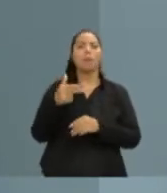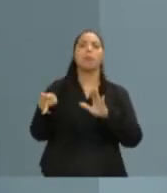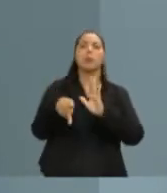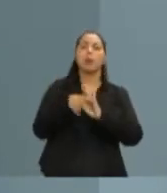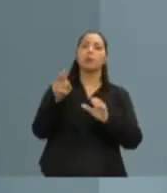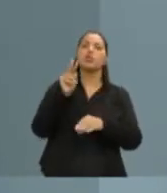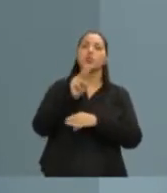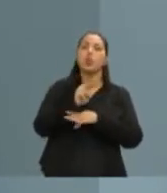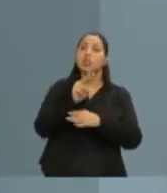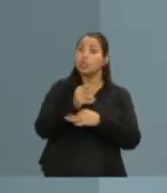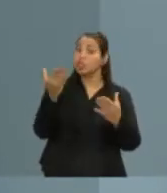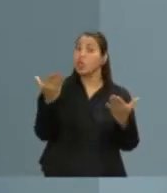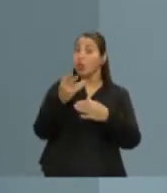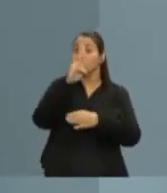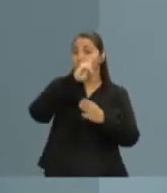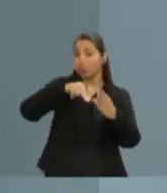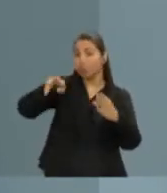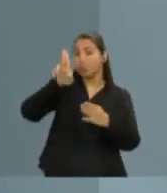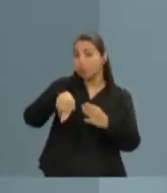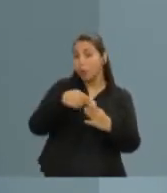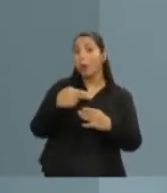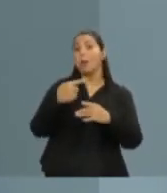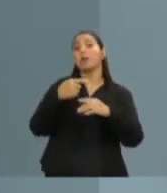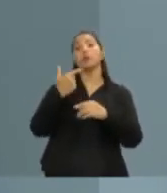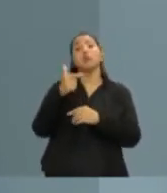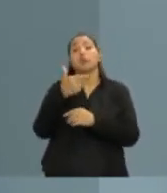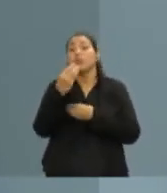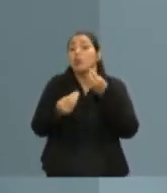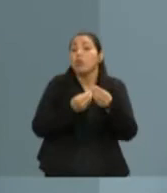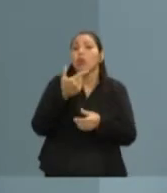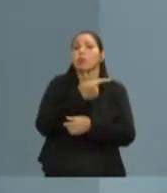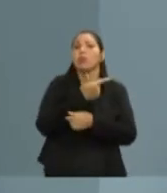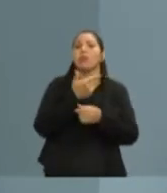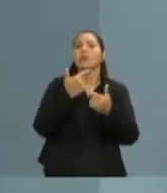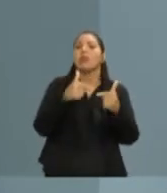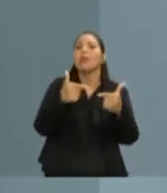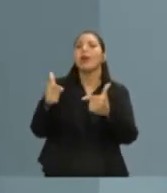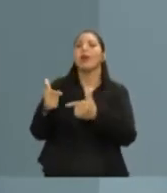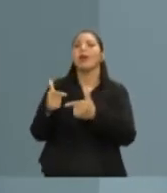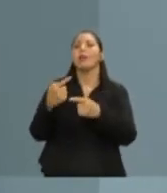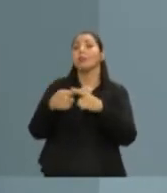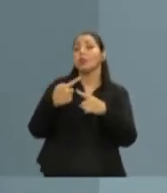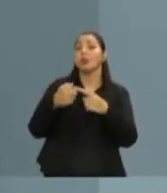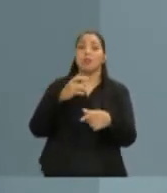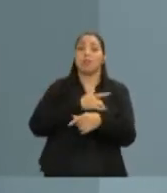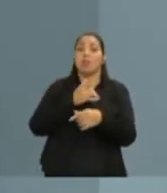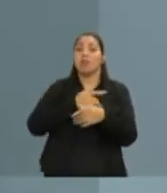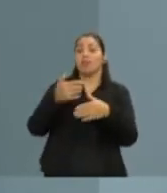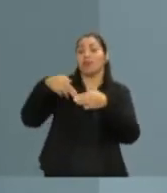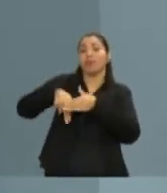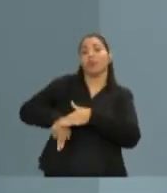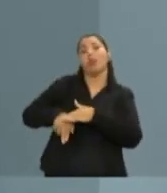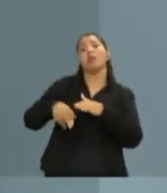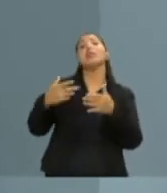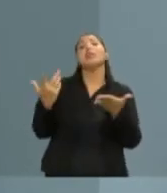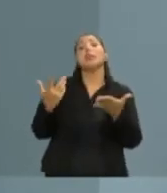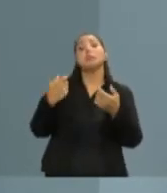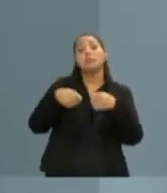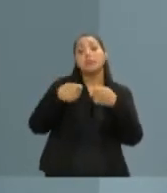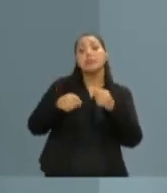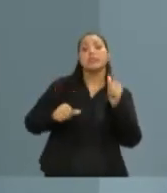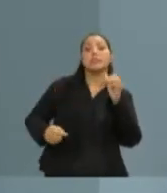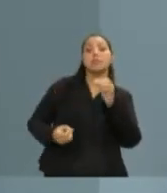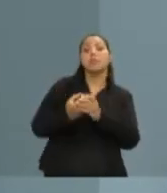que hoje não podem trabalhar porque não podem sair armados das bases. Eles estão nas bases, mas não podem trabalhar. Também teremos um intenso